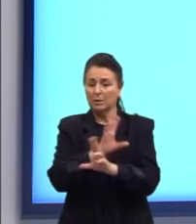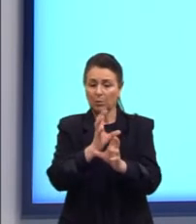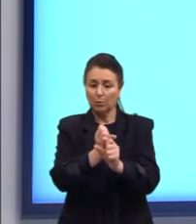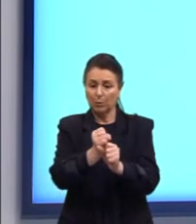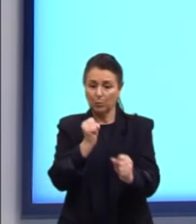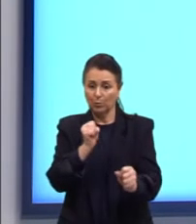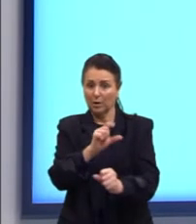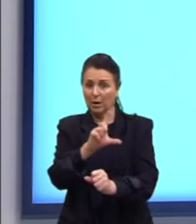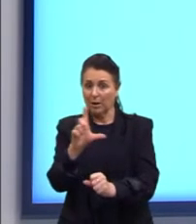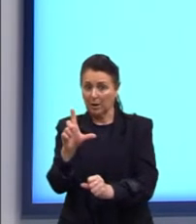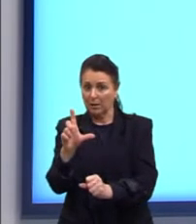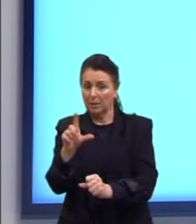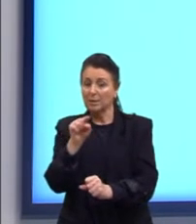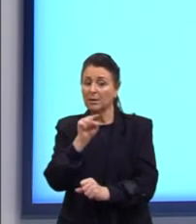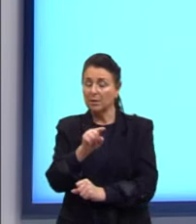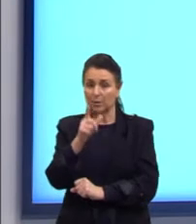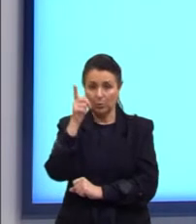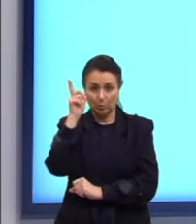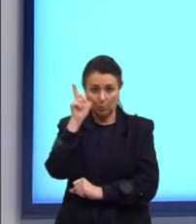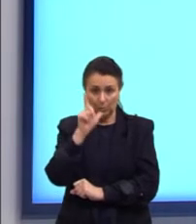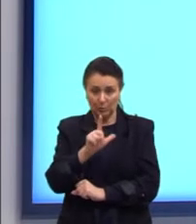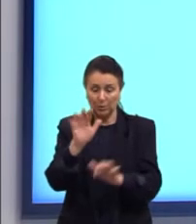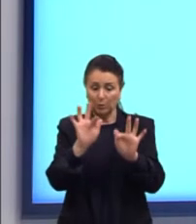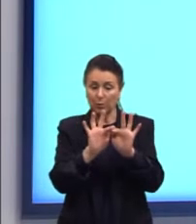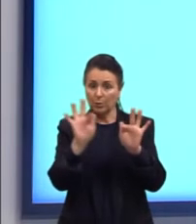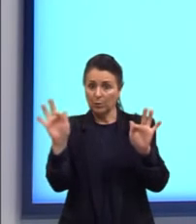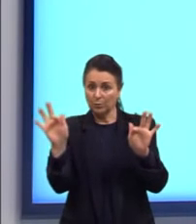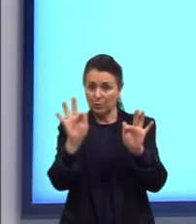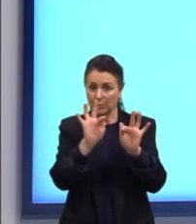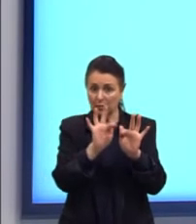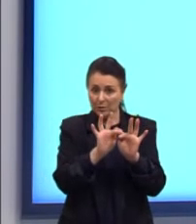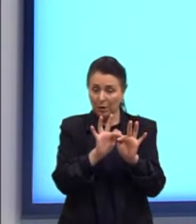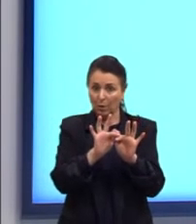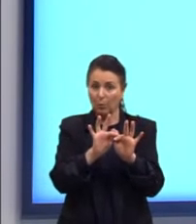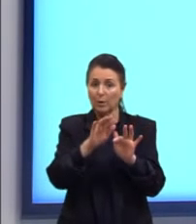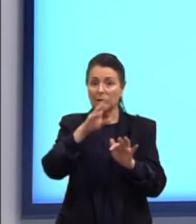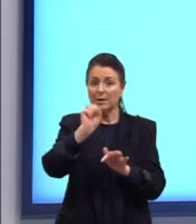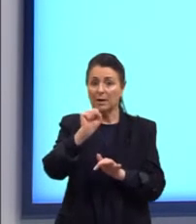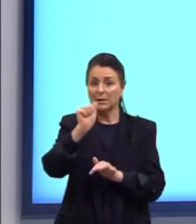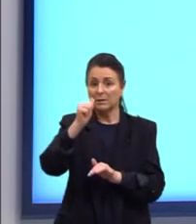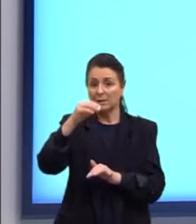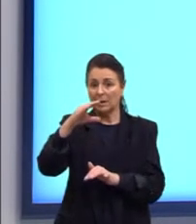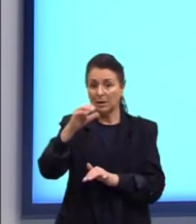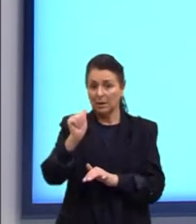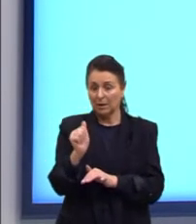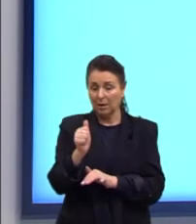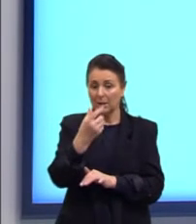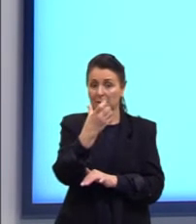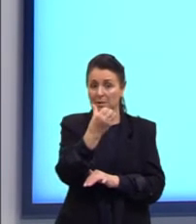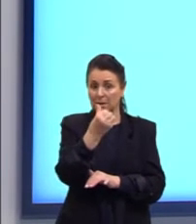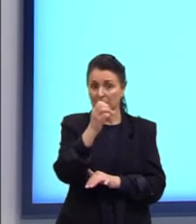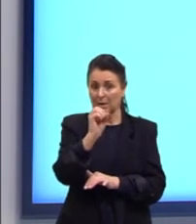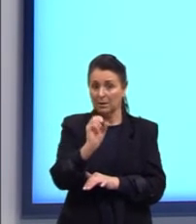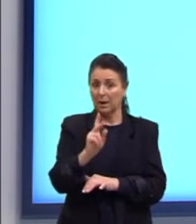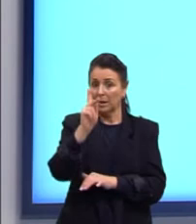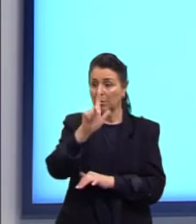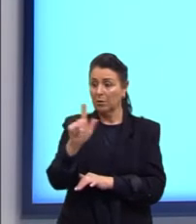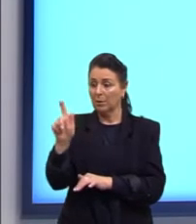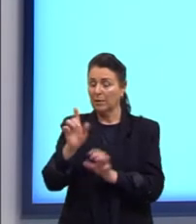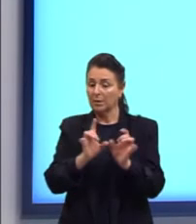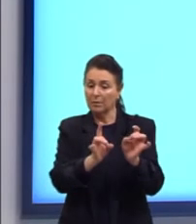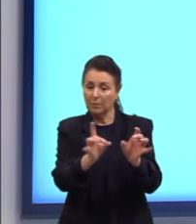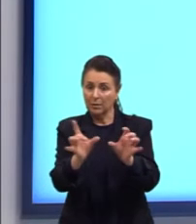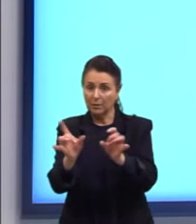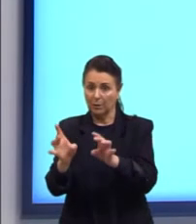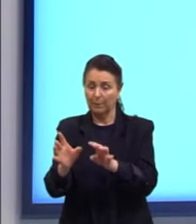que ele obteve em função das sacas de 60 kg vendidas. Suponha que ele plantou 10